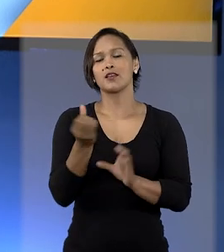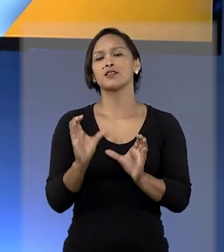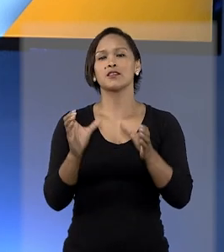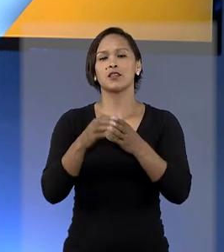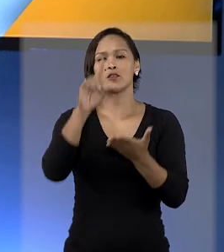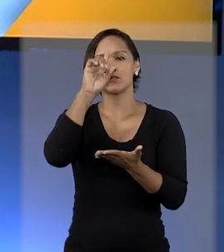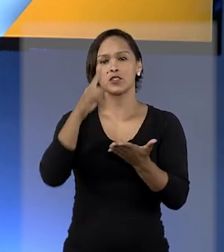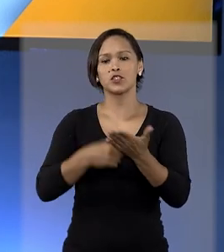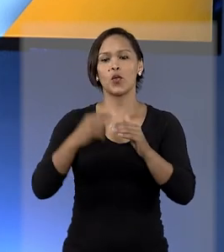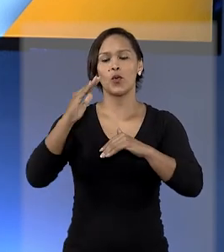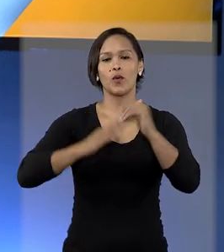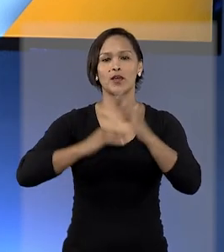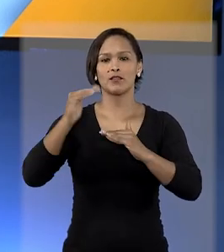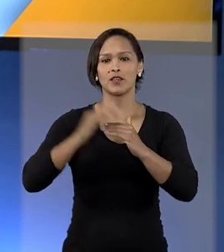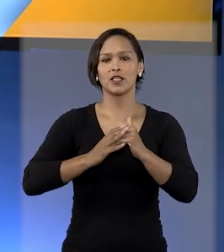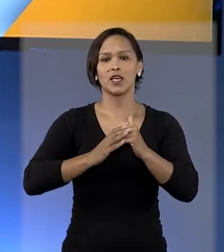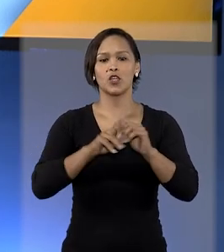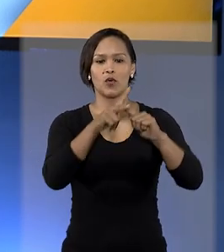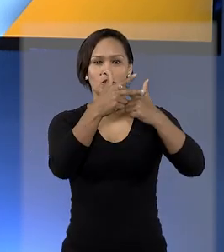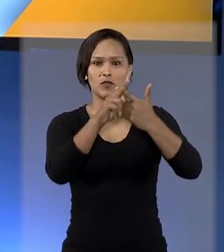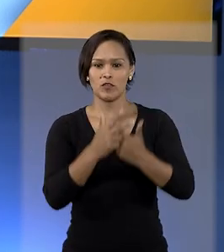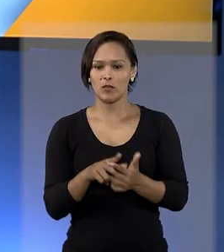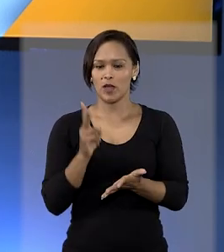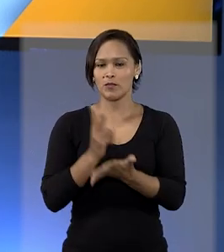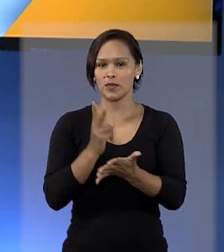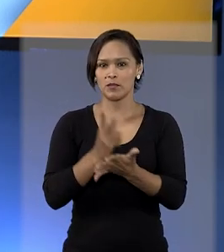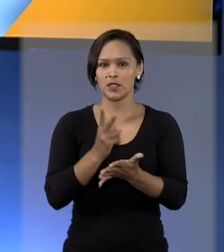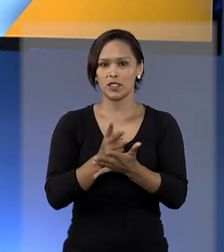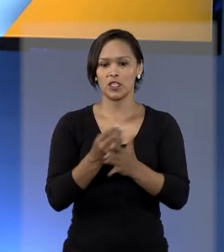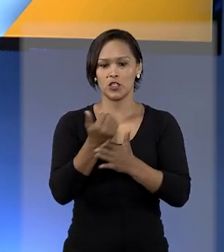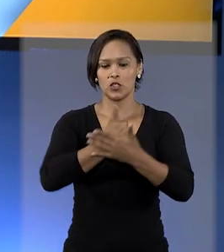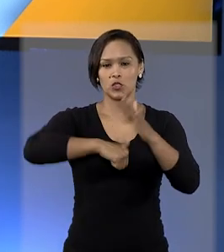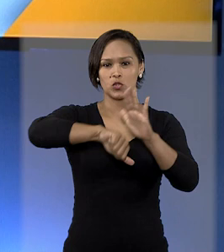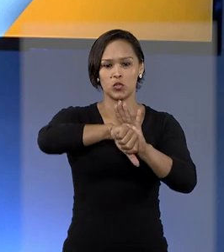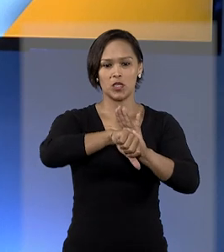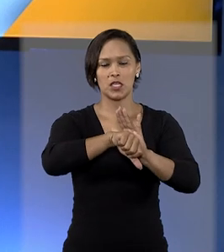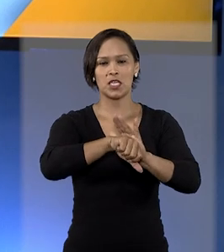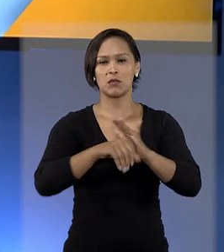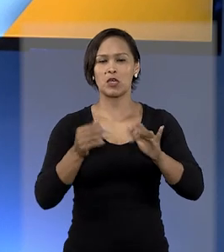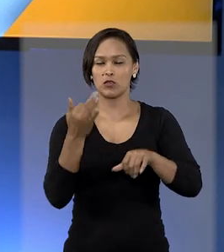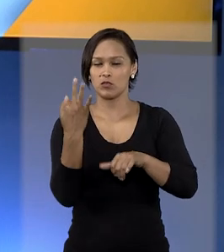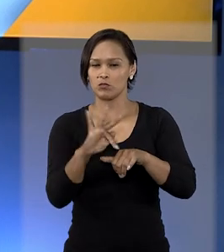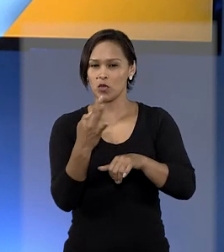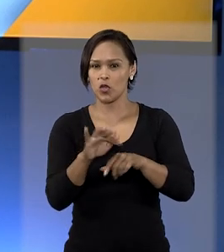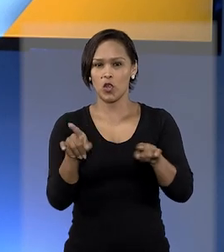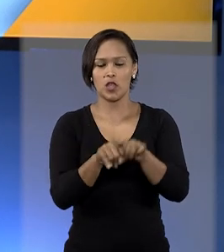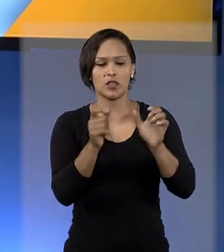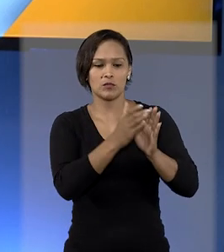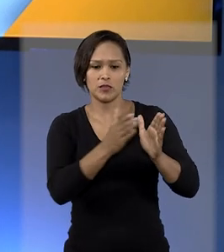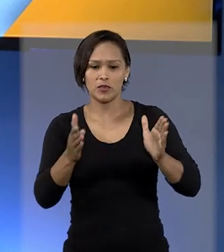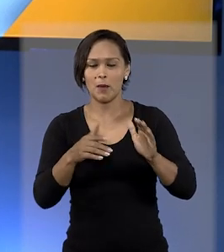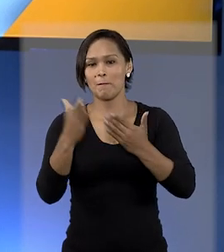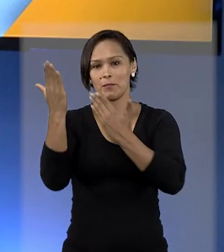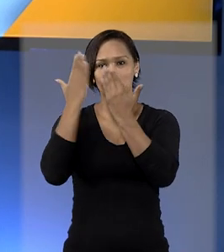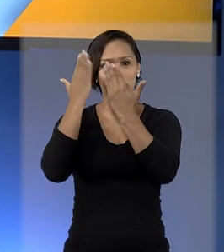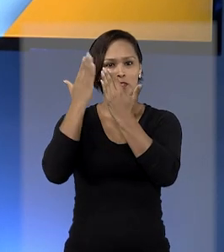qualificadora de deformidade permanente no crime de lesão corporal não abrange dano psicológico. Entenda.